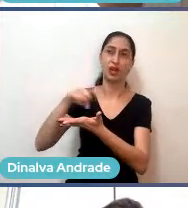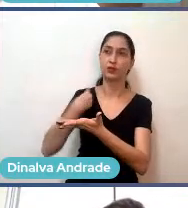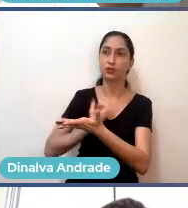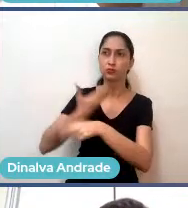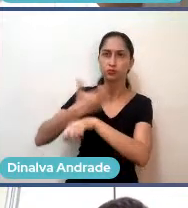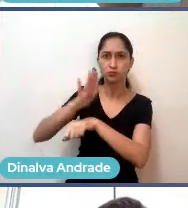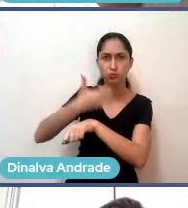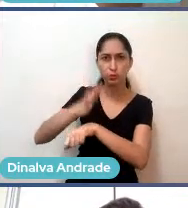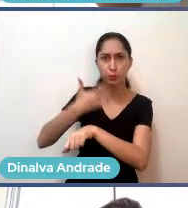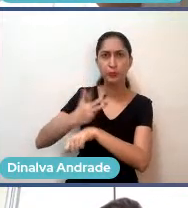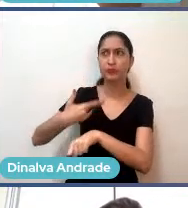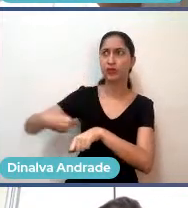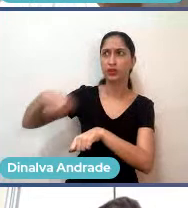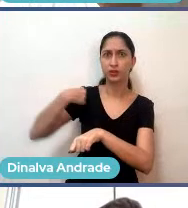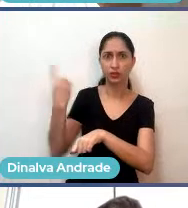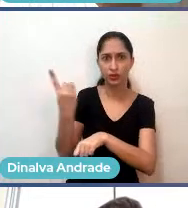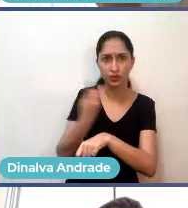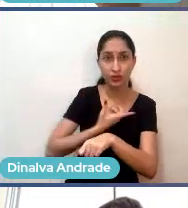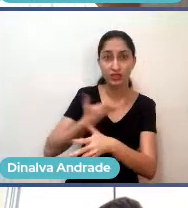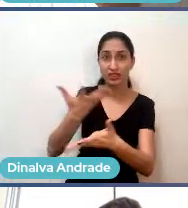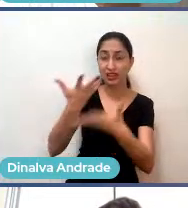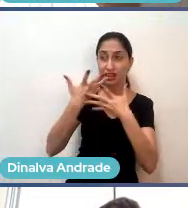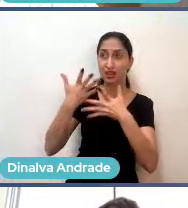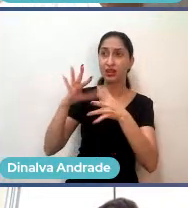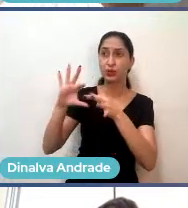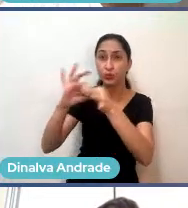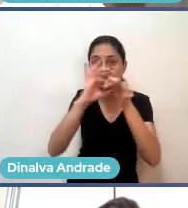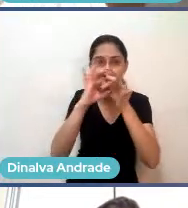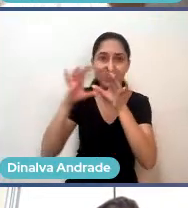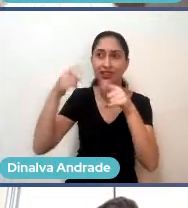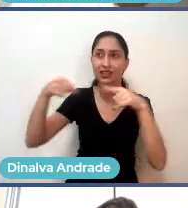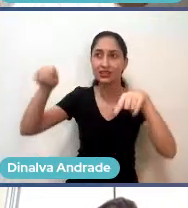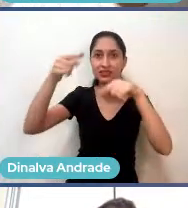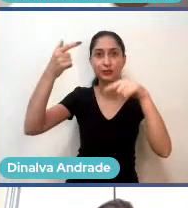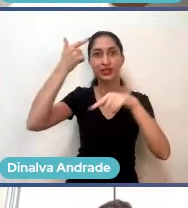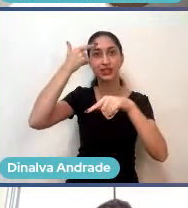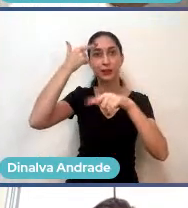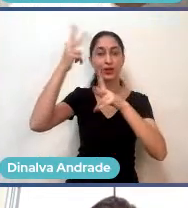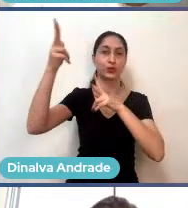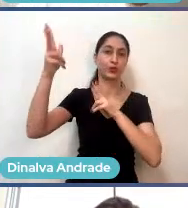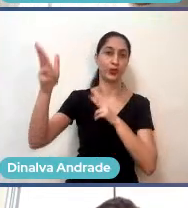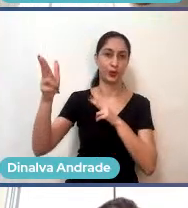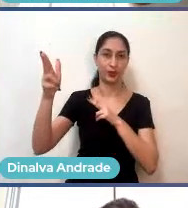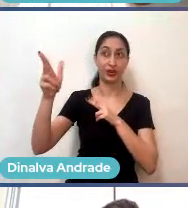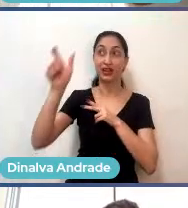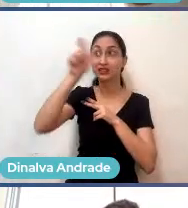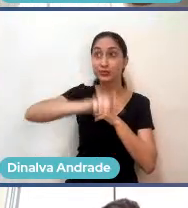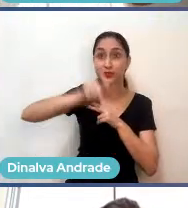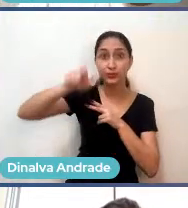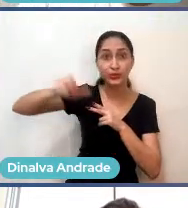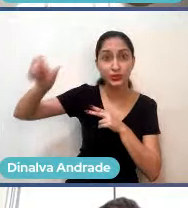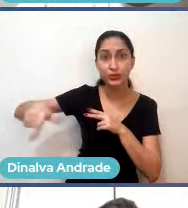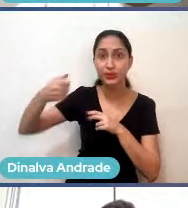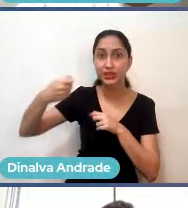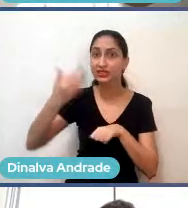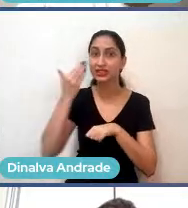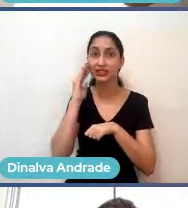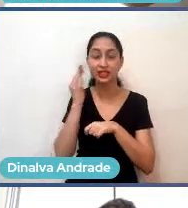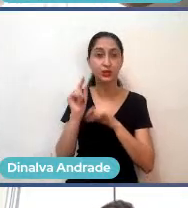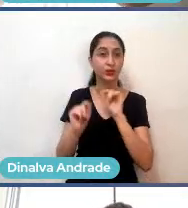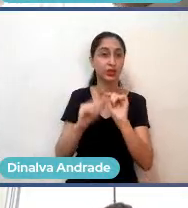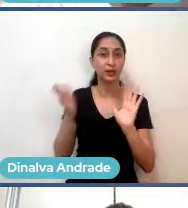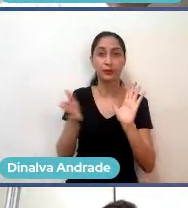coloca no mindset que a gente entende que é o nosso, sabe? As pessoas precisam entender o que nos motivam, precisam entender nossos